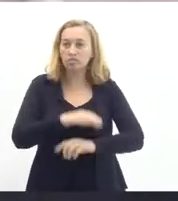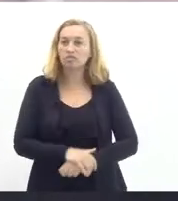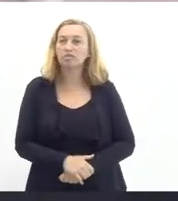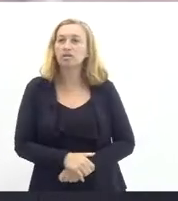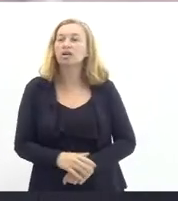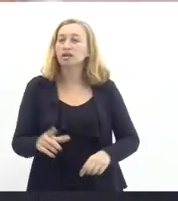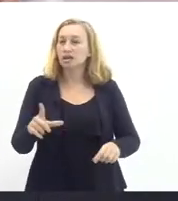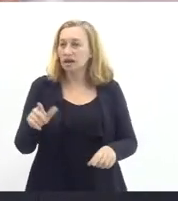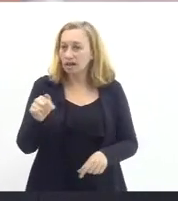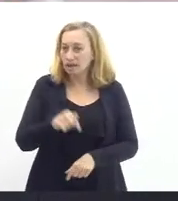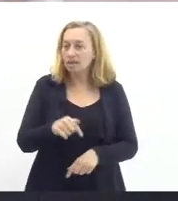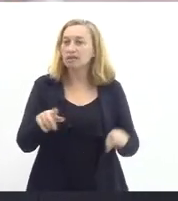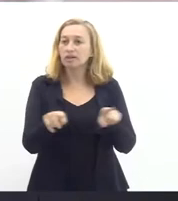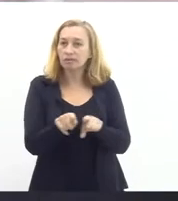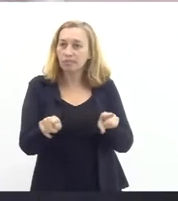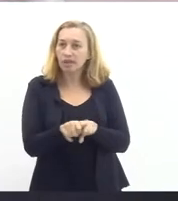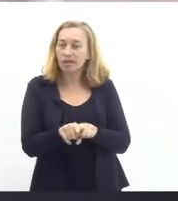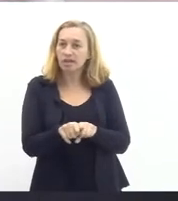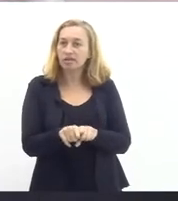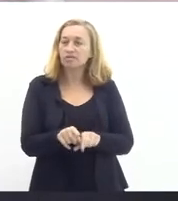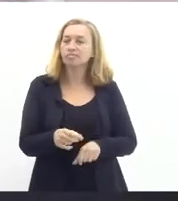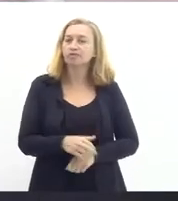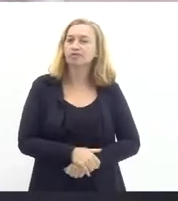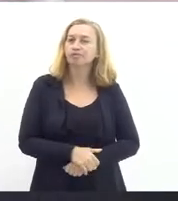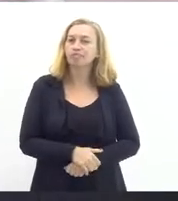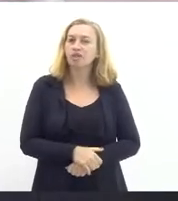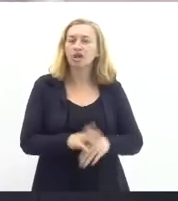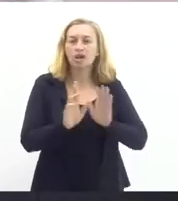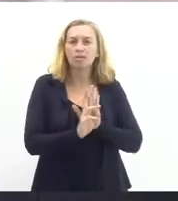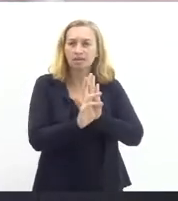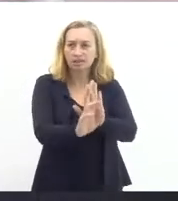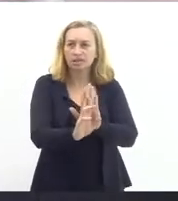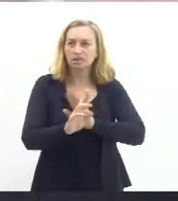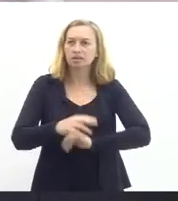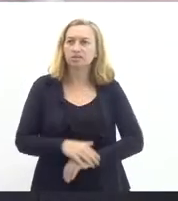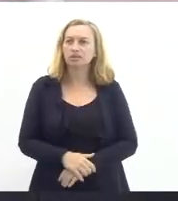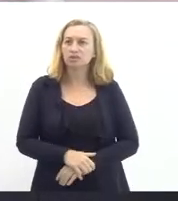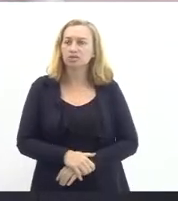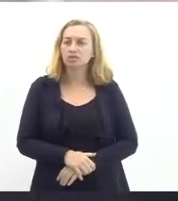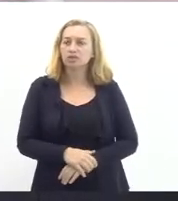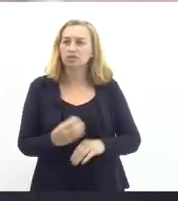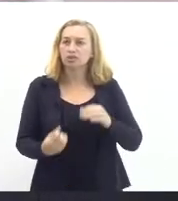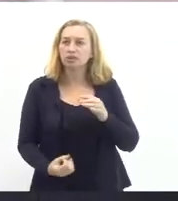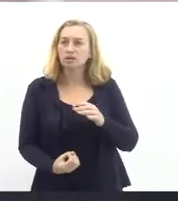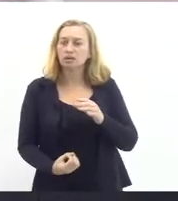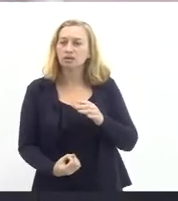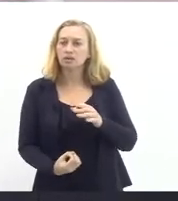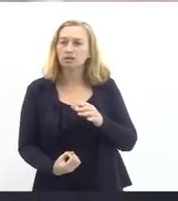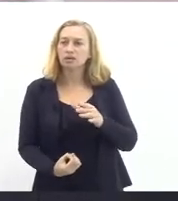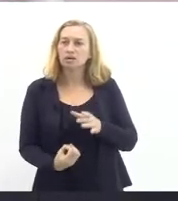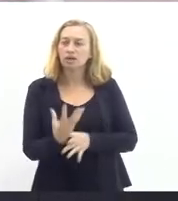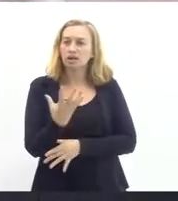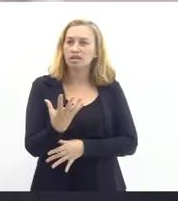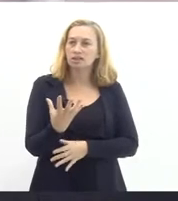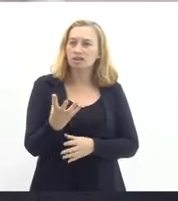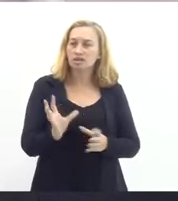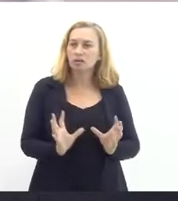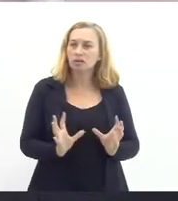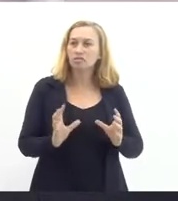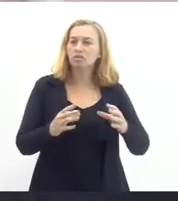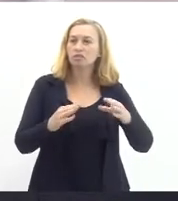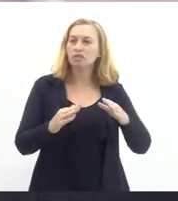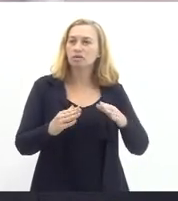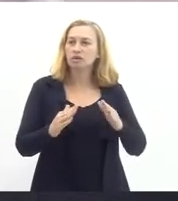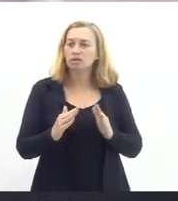Já temos aqui presente também o representante da Fundação de Amparo à Escola Técnica do Rio de Janeiro, a FAETEC,